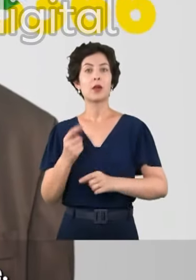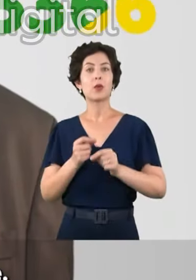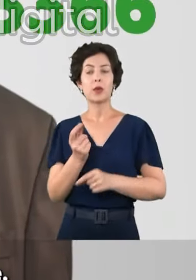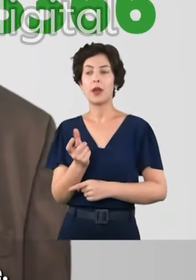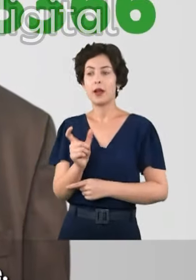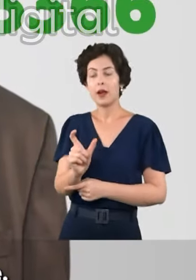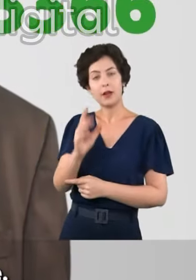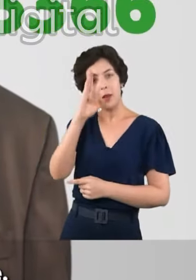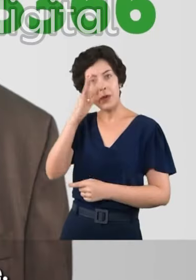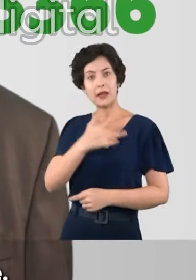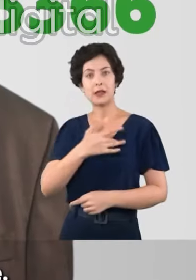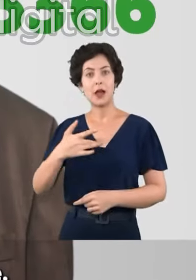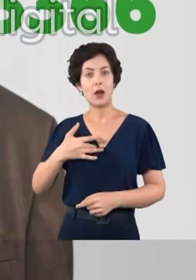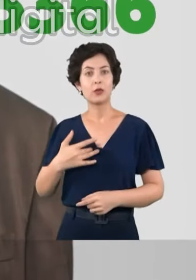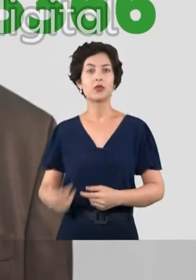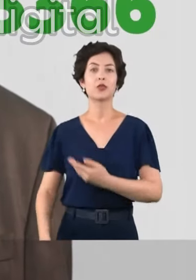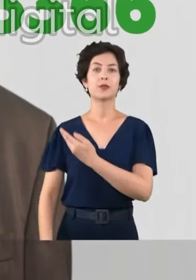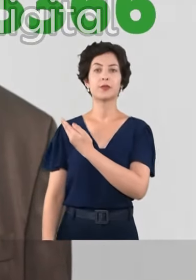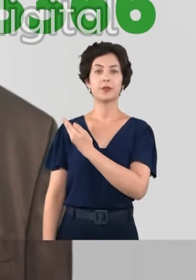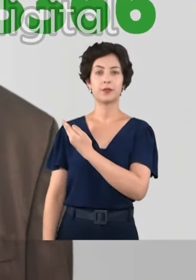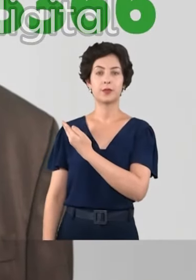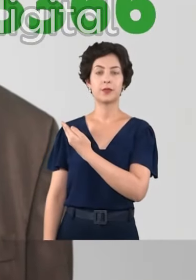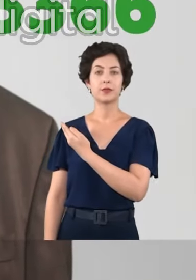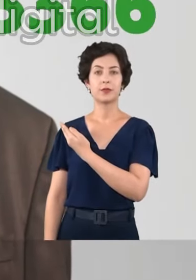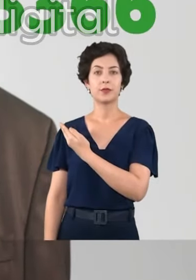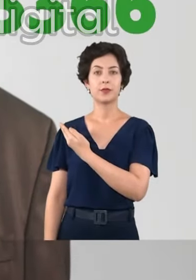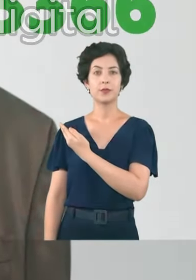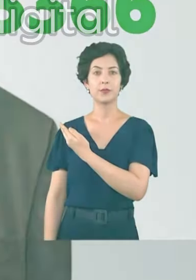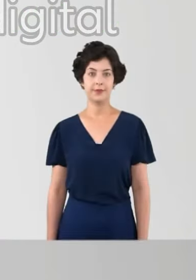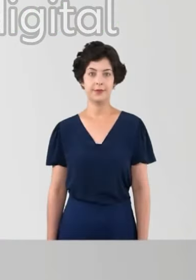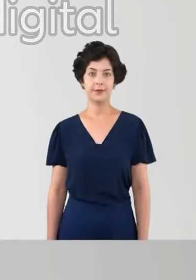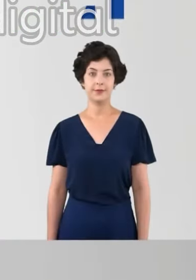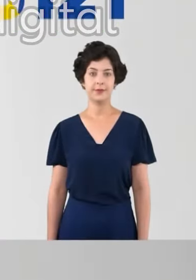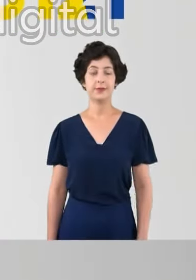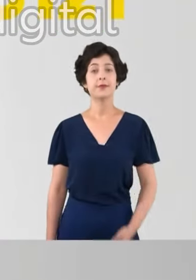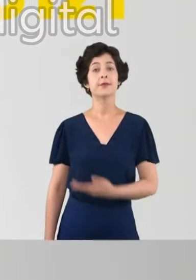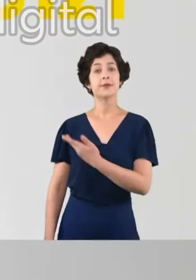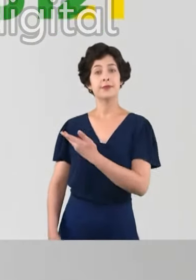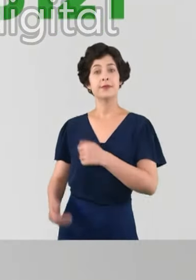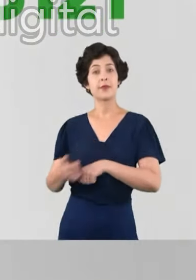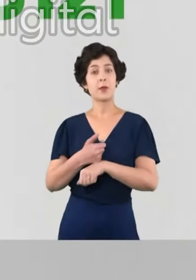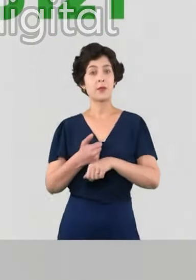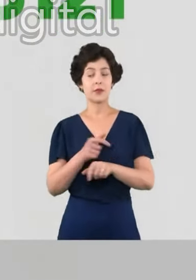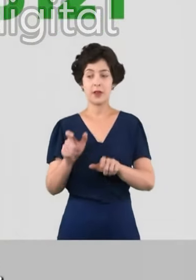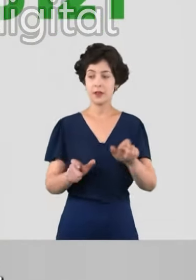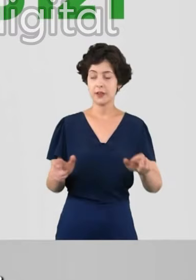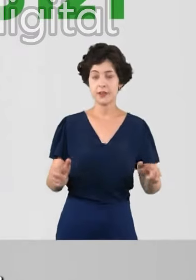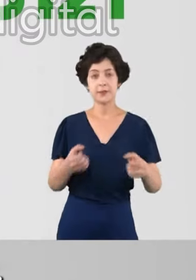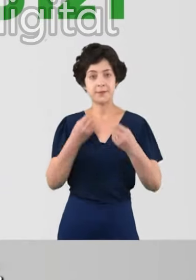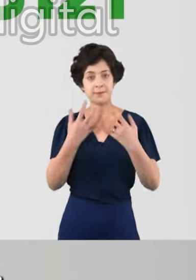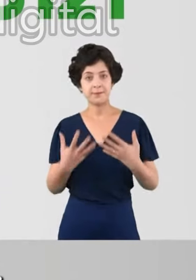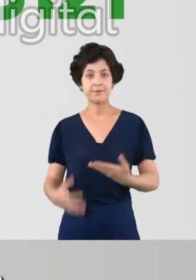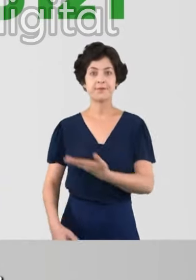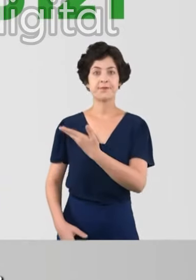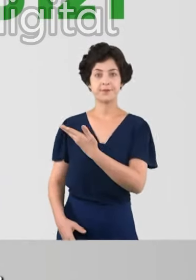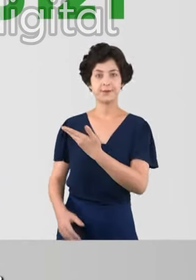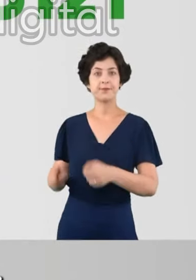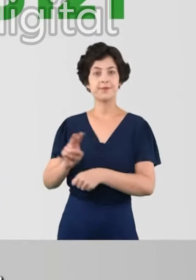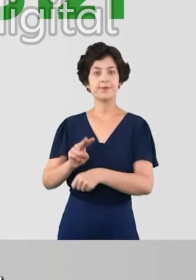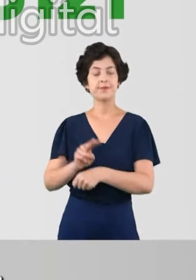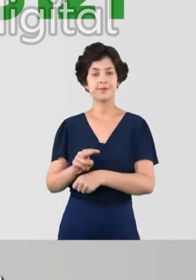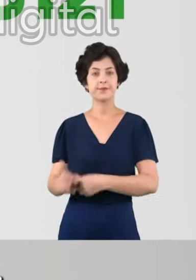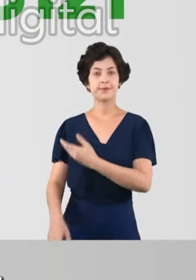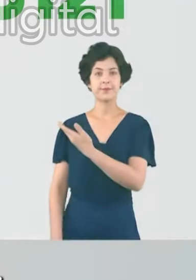o cartão preferencial da saúde. Vote Manoal Faria, 25-366. Demolidores e cidadãos de bem. Vote em Demolidor, o seu